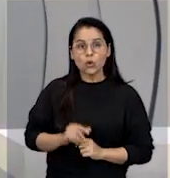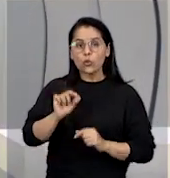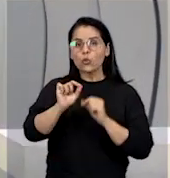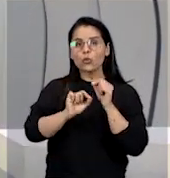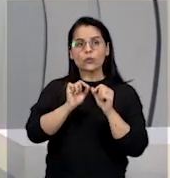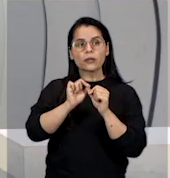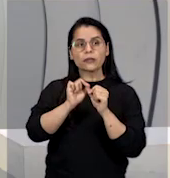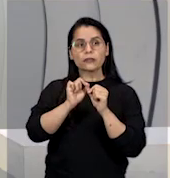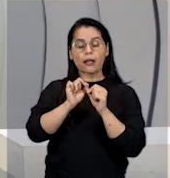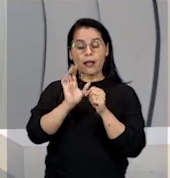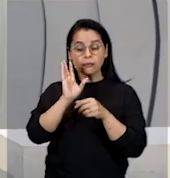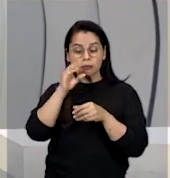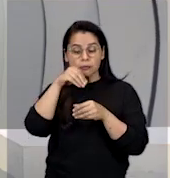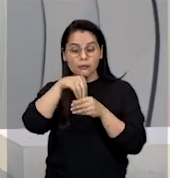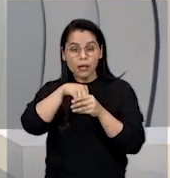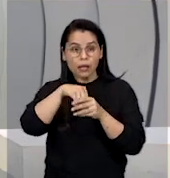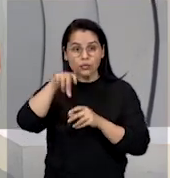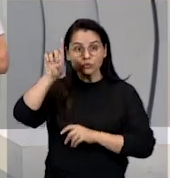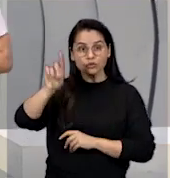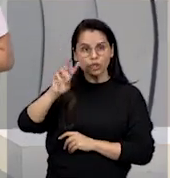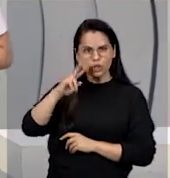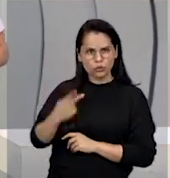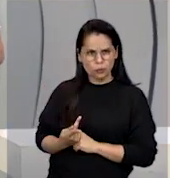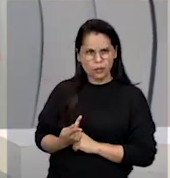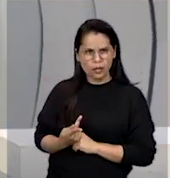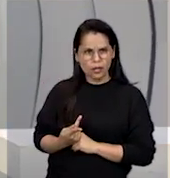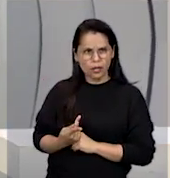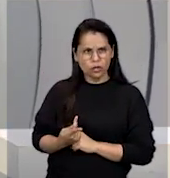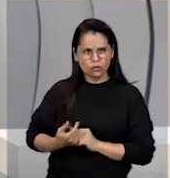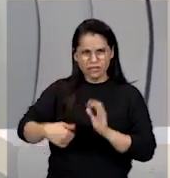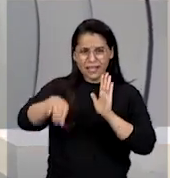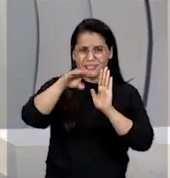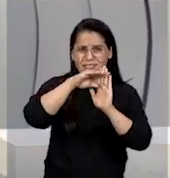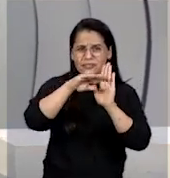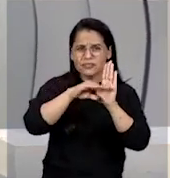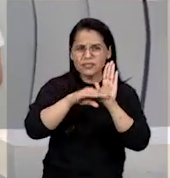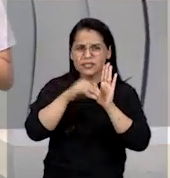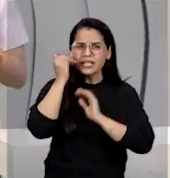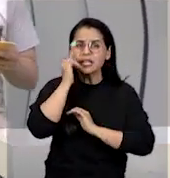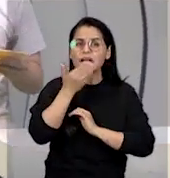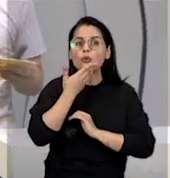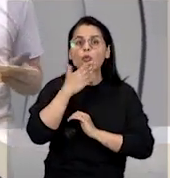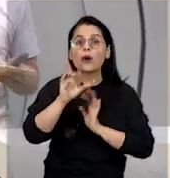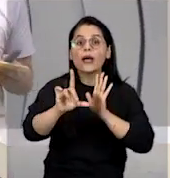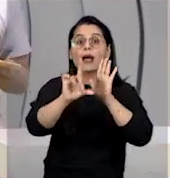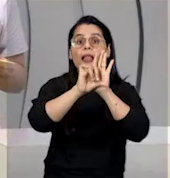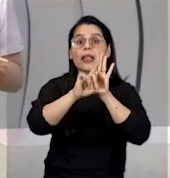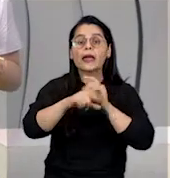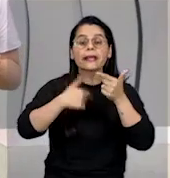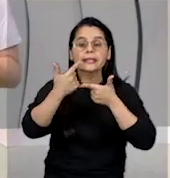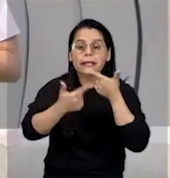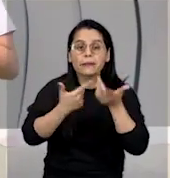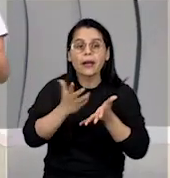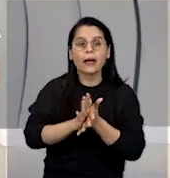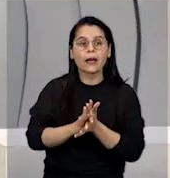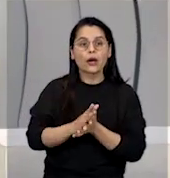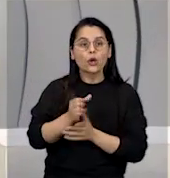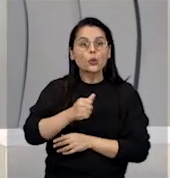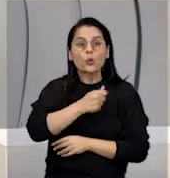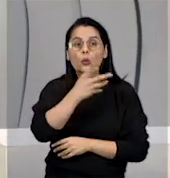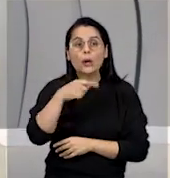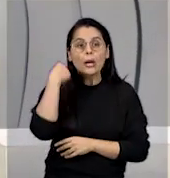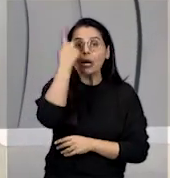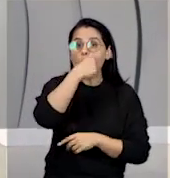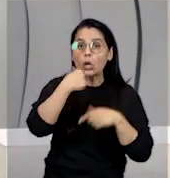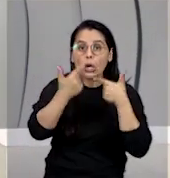entre os direitos humanos, não está definido ali na declaração, quais são as leis trabalhistas, quantas horas as